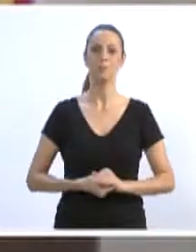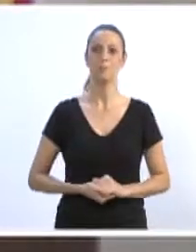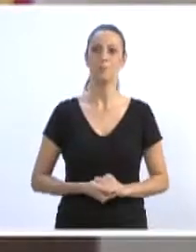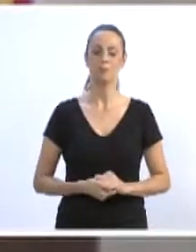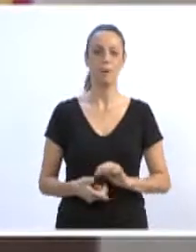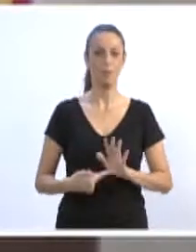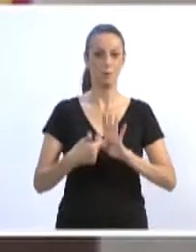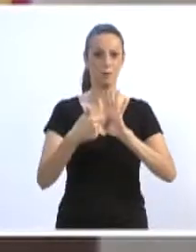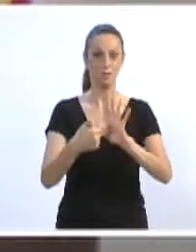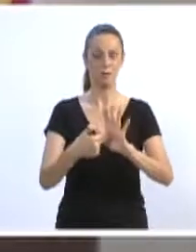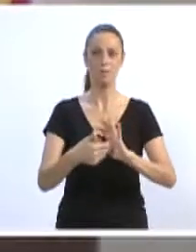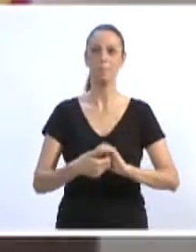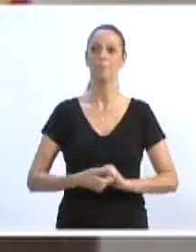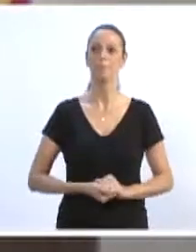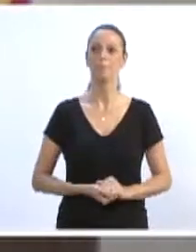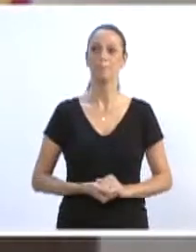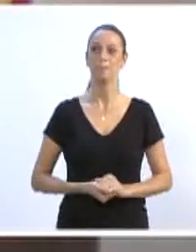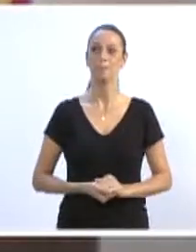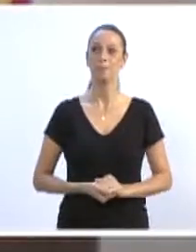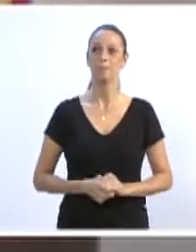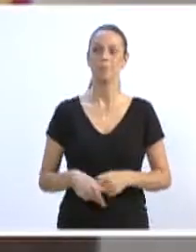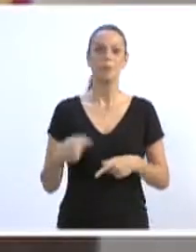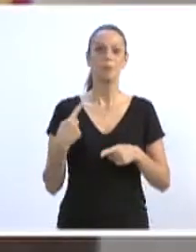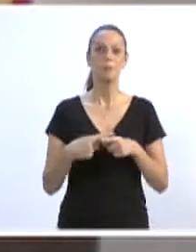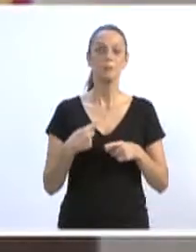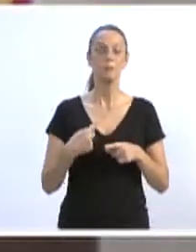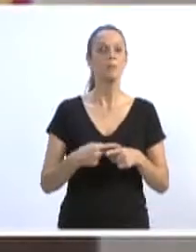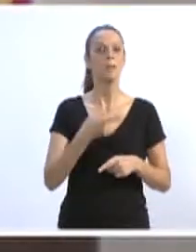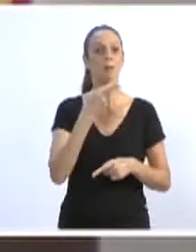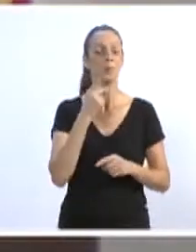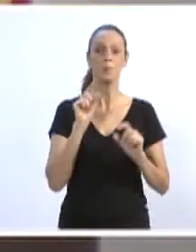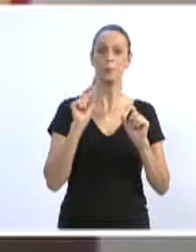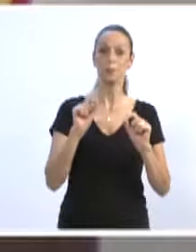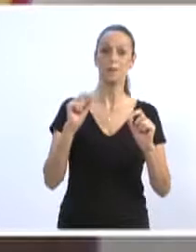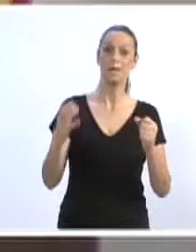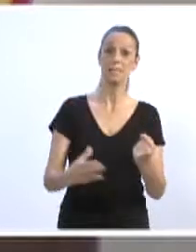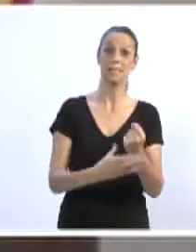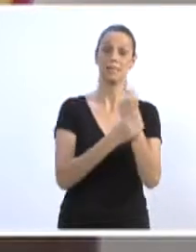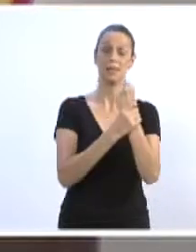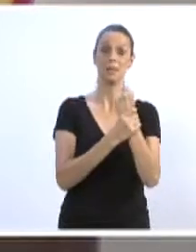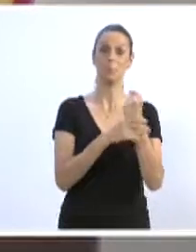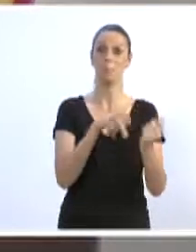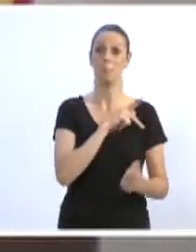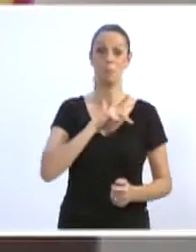auxiliasse, até porque nós estamos falando na segurança seu,